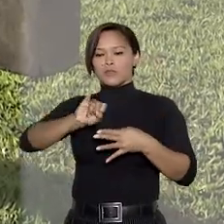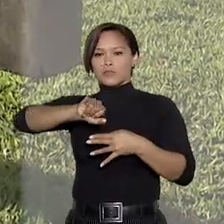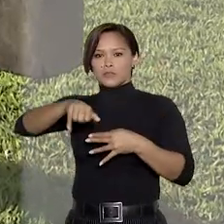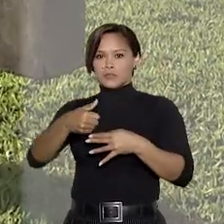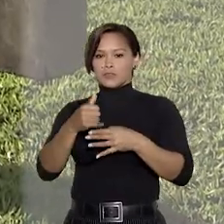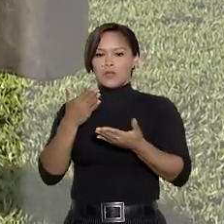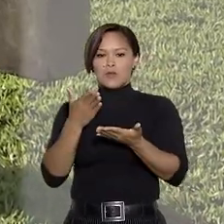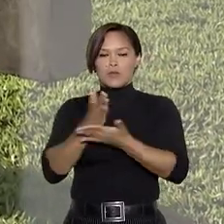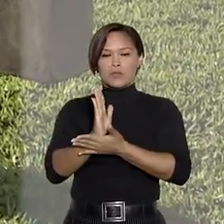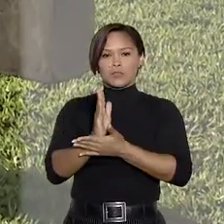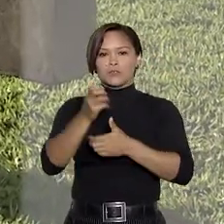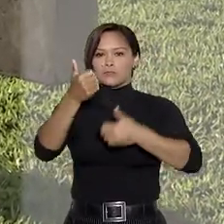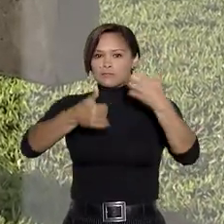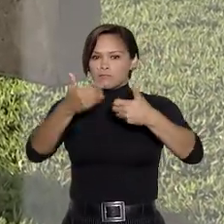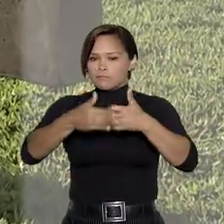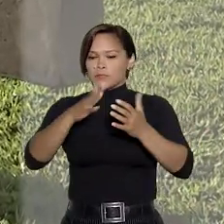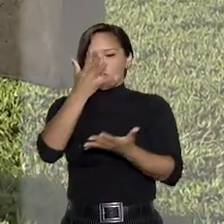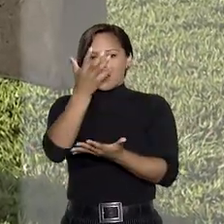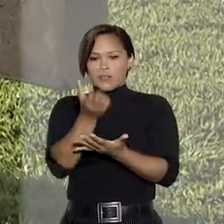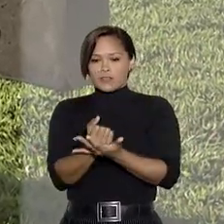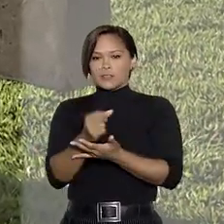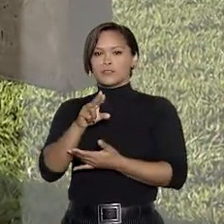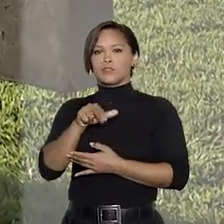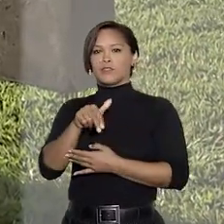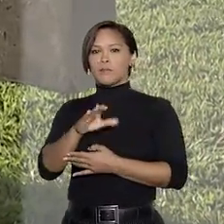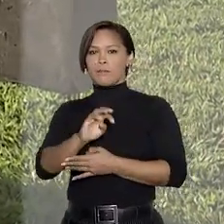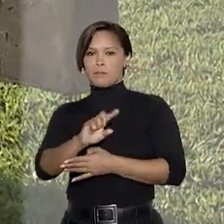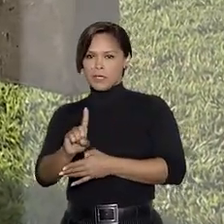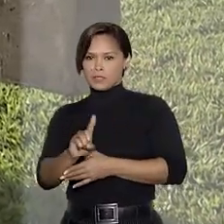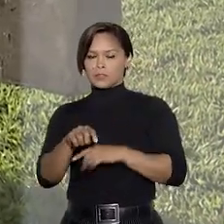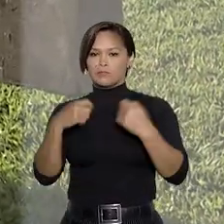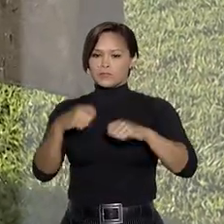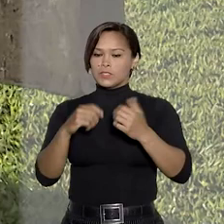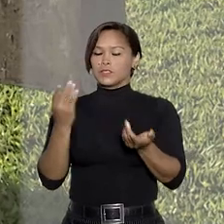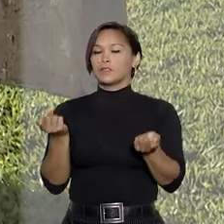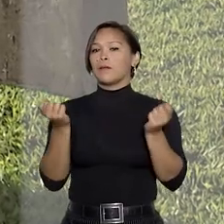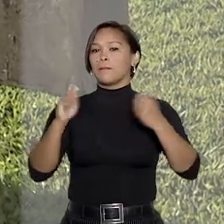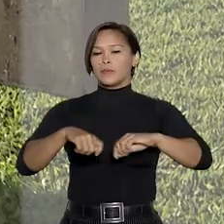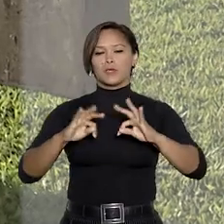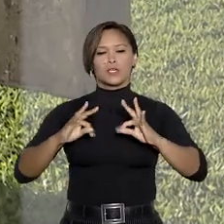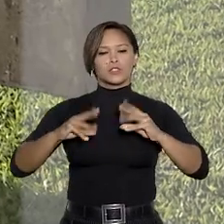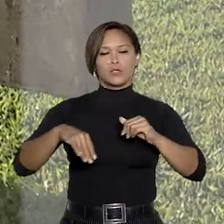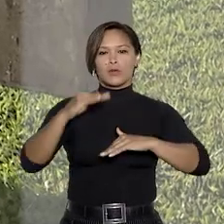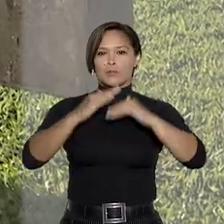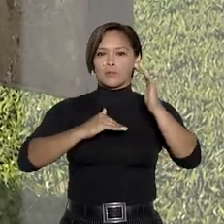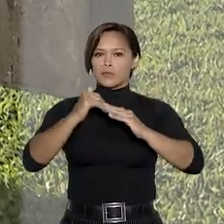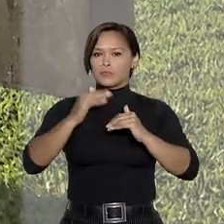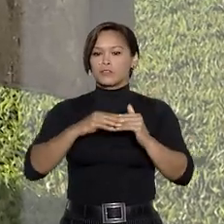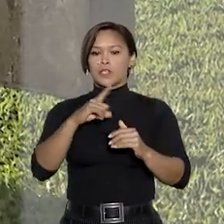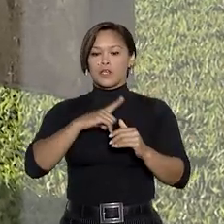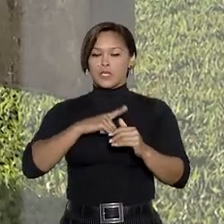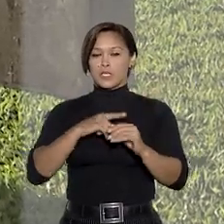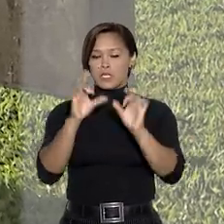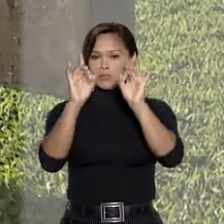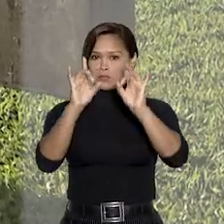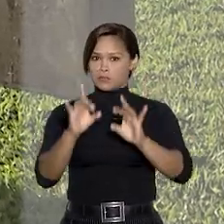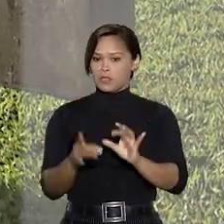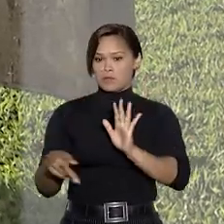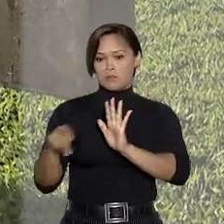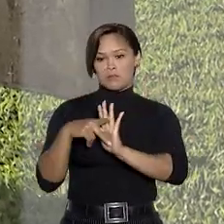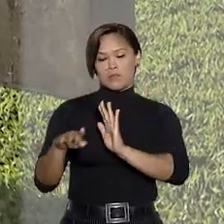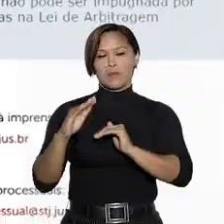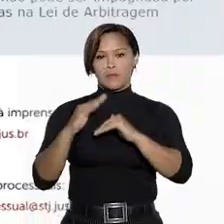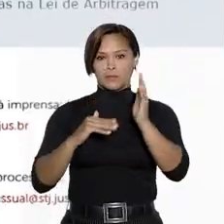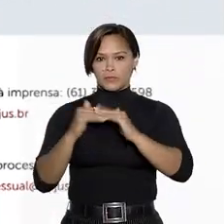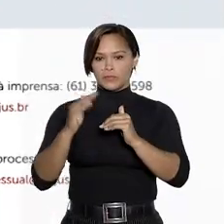os autores da ação alegaram que a admissão na Unimed deve ser permitida a todo profissional dotado de especialidade em